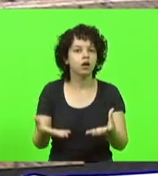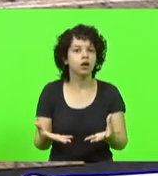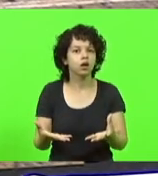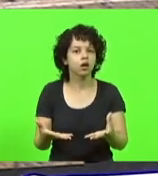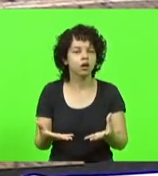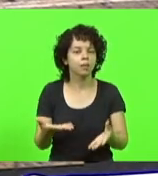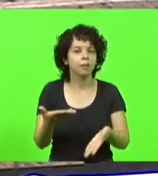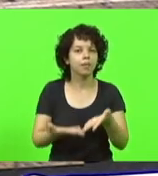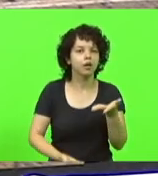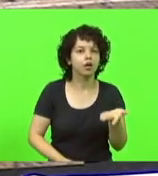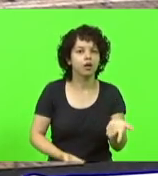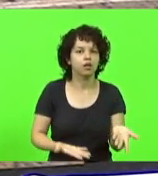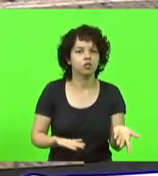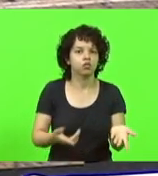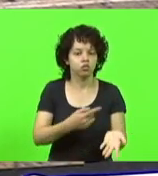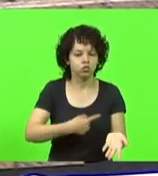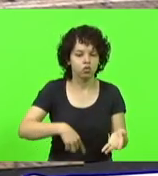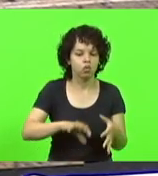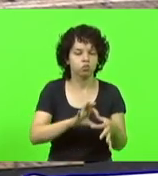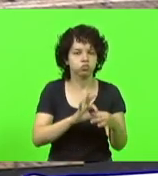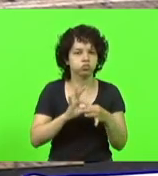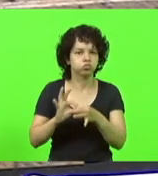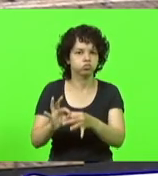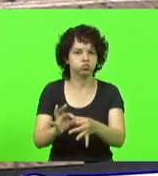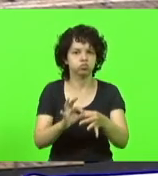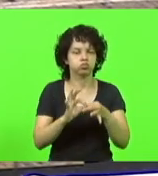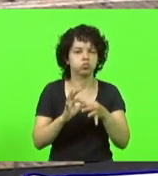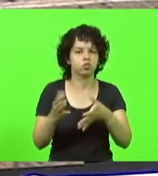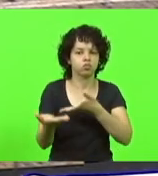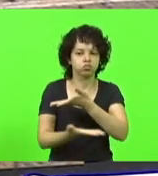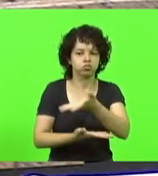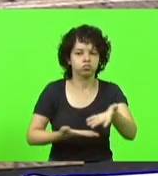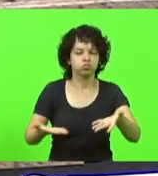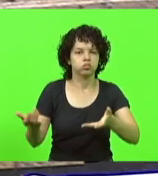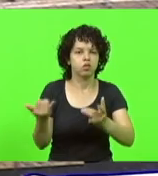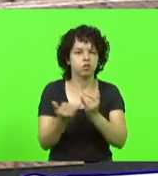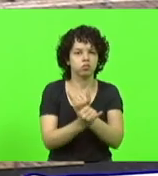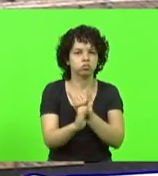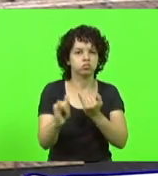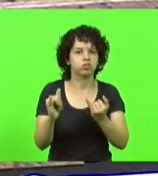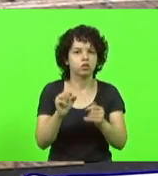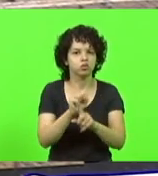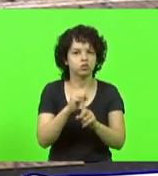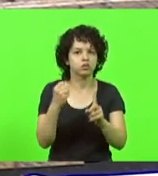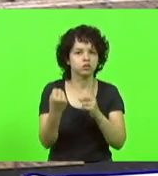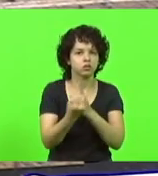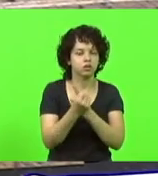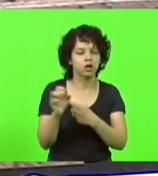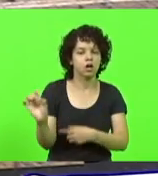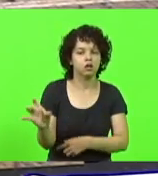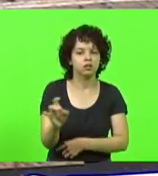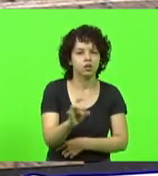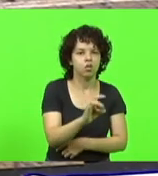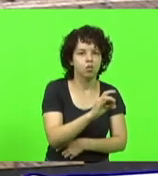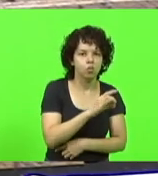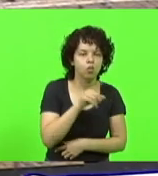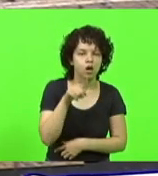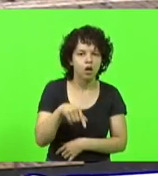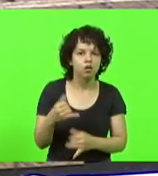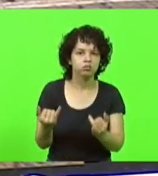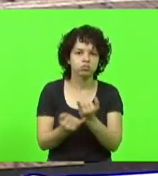Nós somos um elo de ligação entre a sociedade catarinense, cada um desses 40 deputados é um elo de ligação com a sociedade